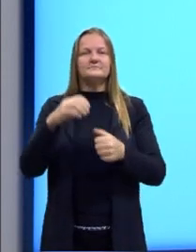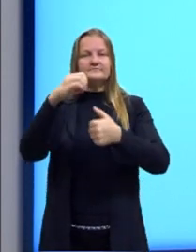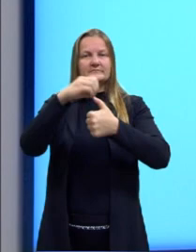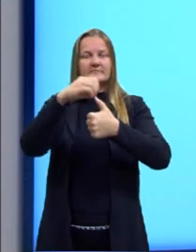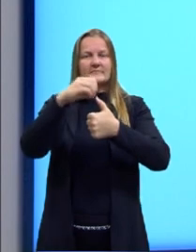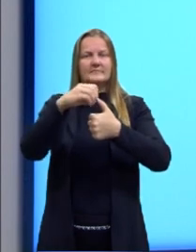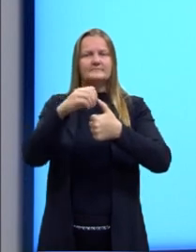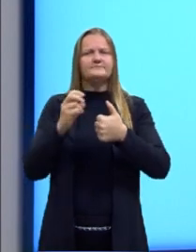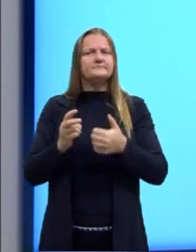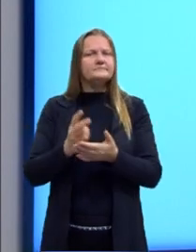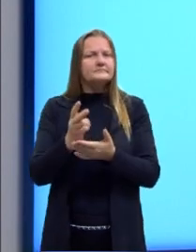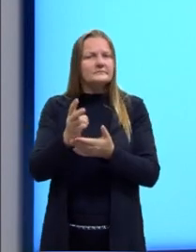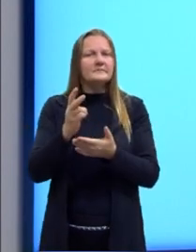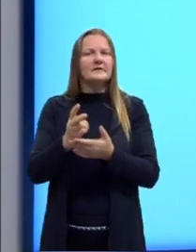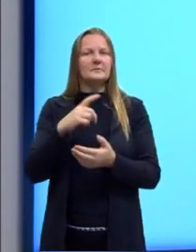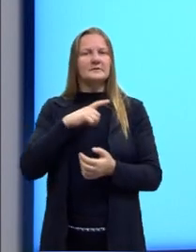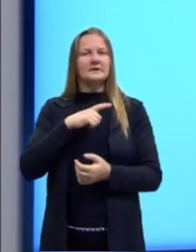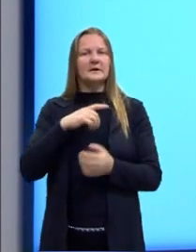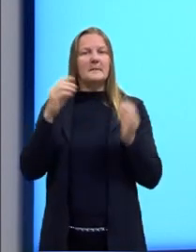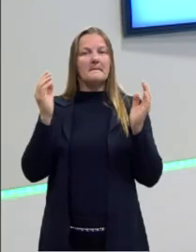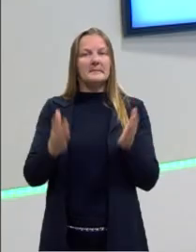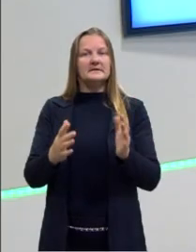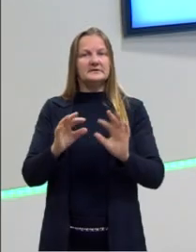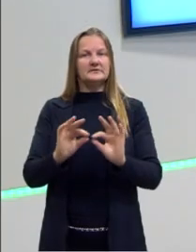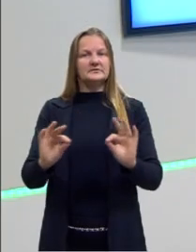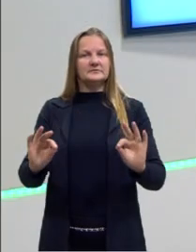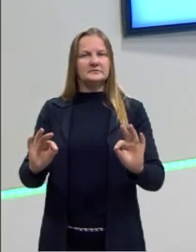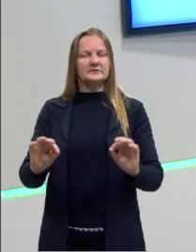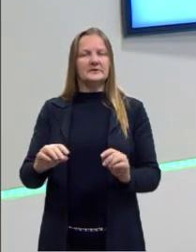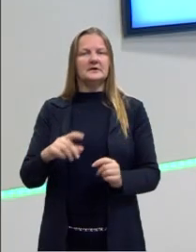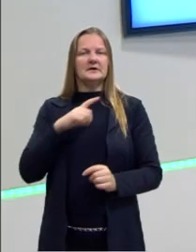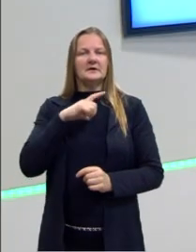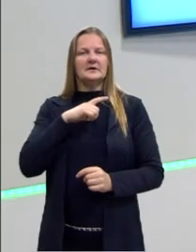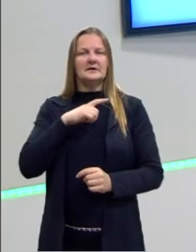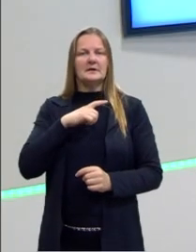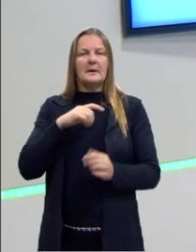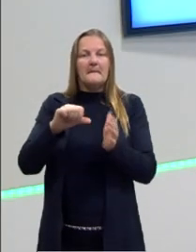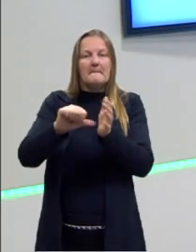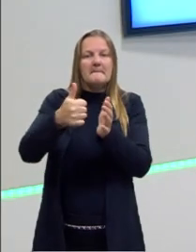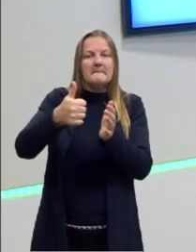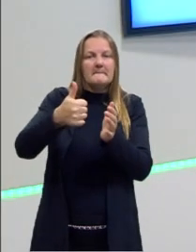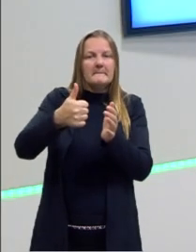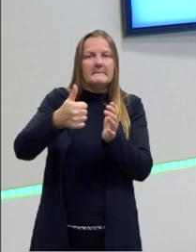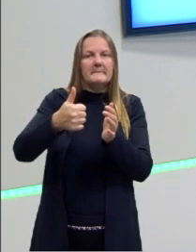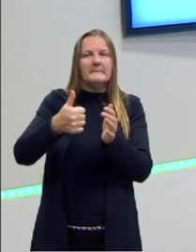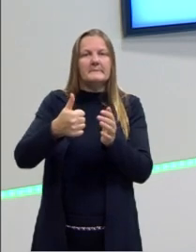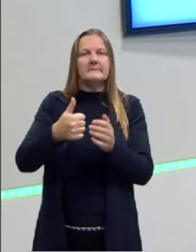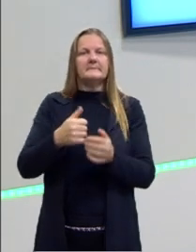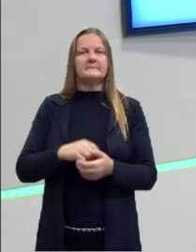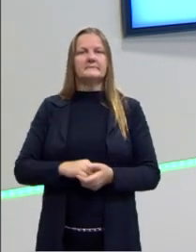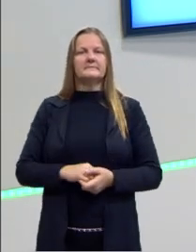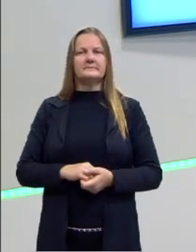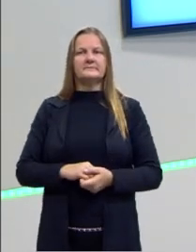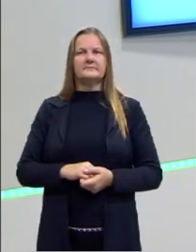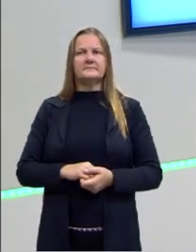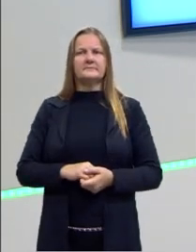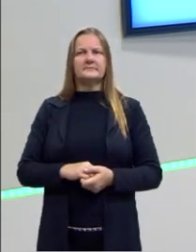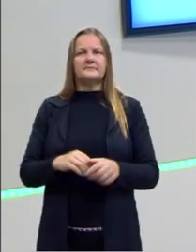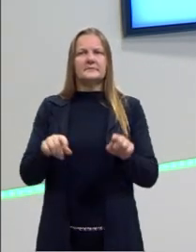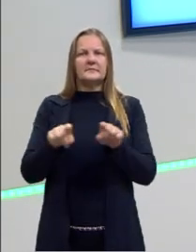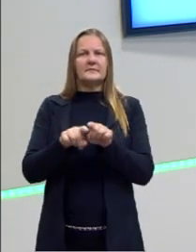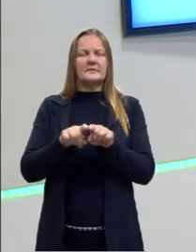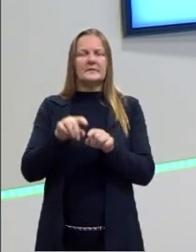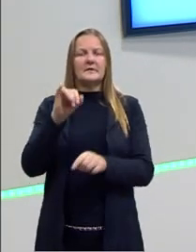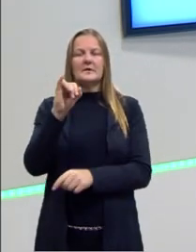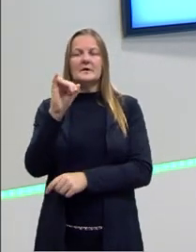eu sempre vou ter presente, tanto na primeira, na main clause, quanto na